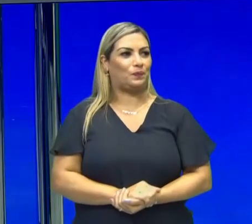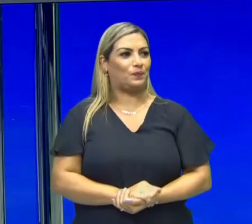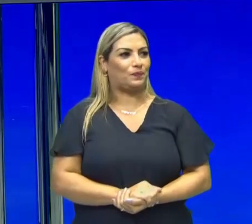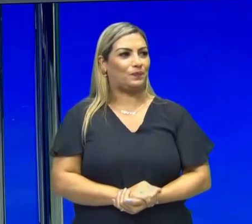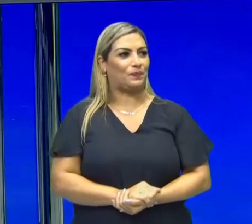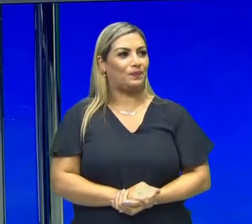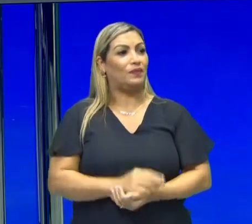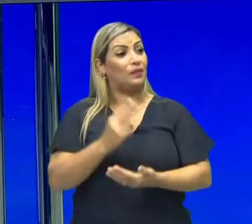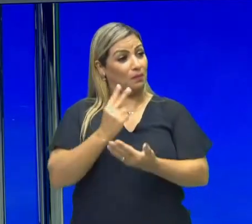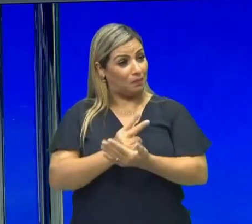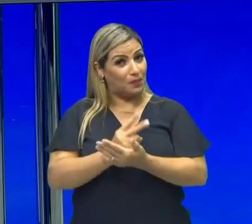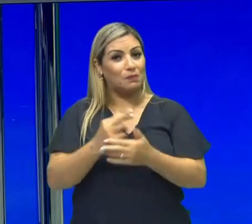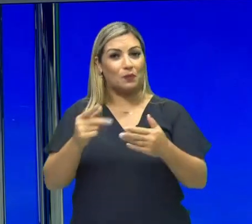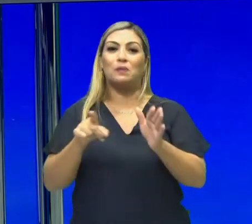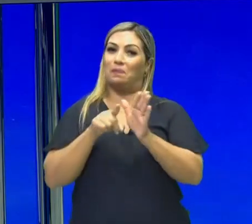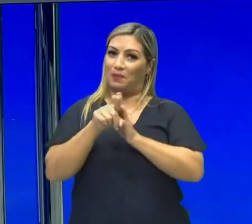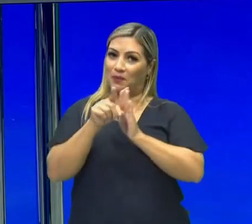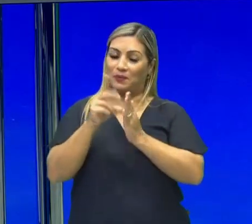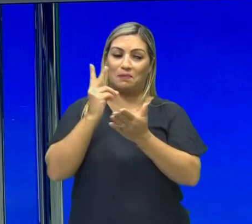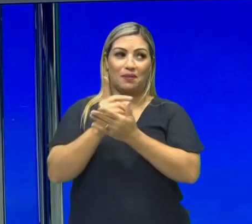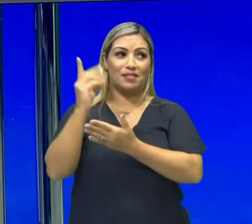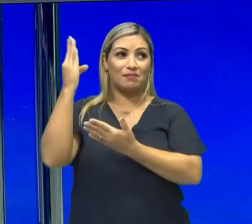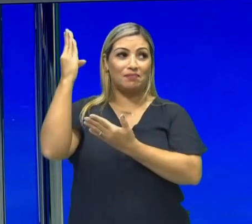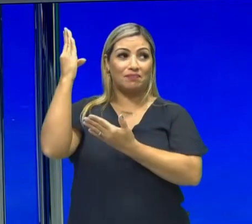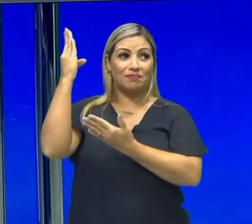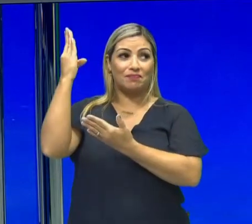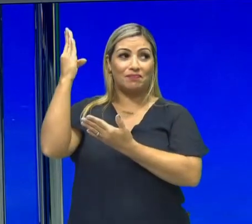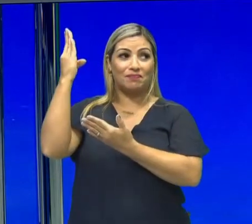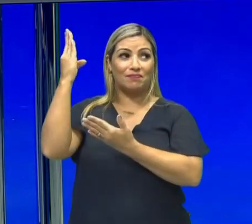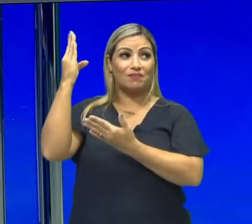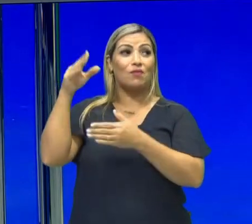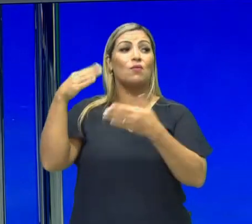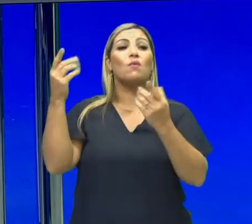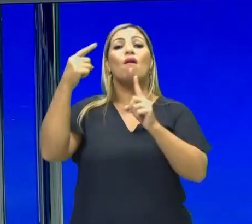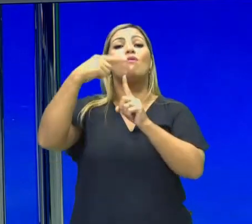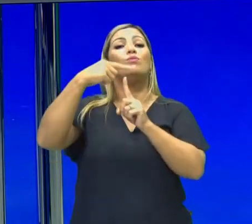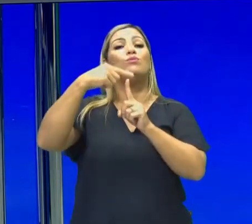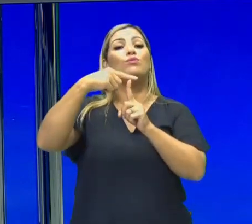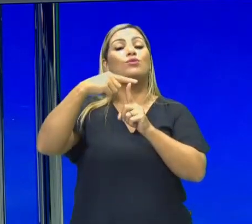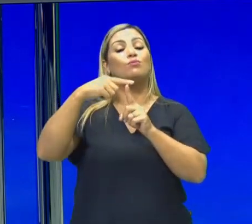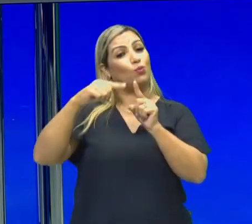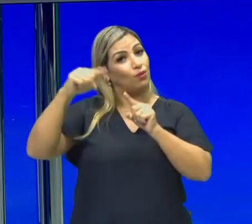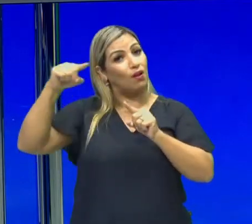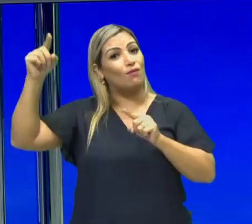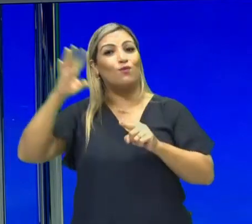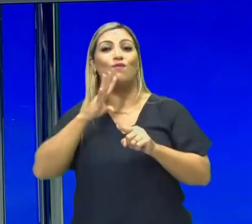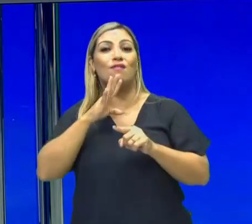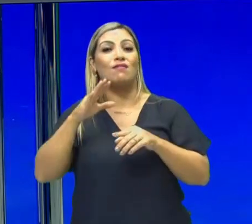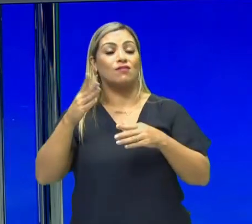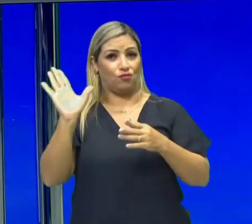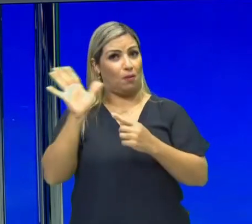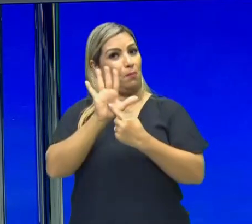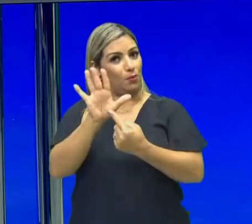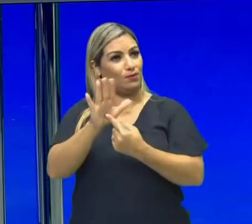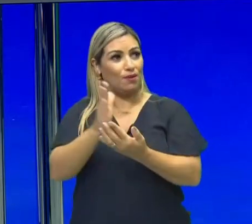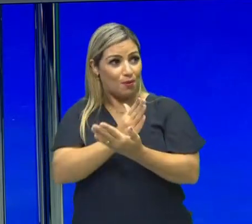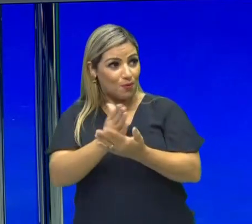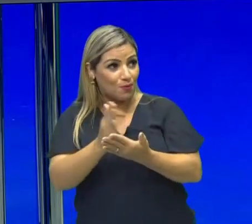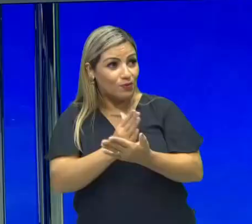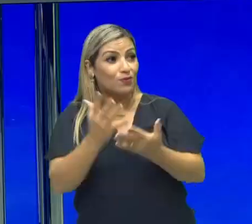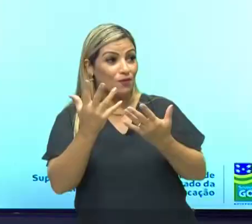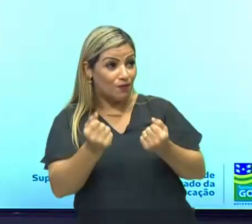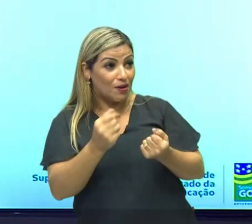A mesma coisa, mantém a mesma pergunta. Qual esse tipo de gráfico você conhece? Eu já te apresentei alguns. Vamos para conhecer outros aqui?